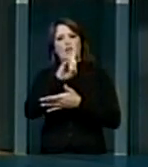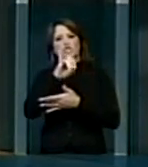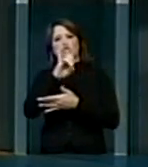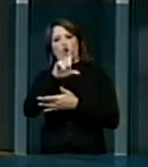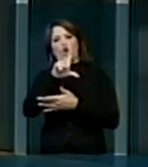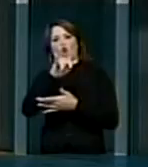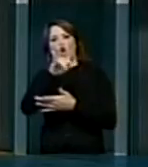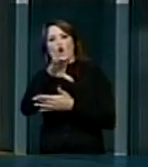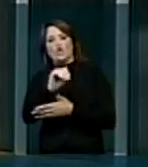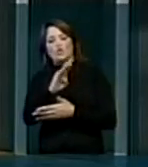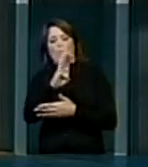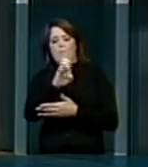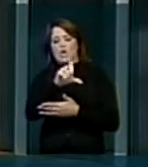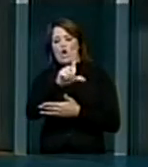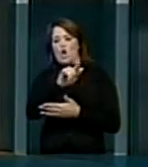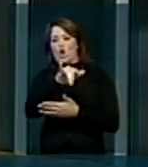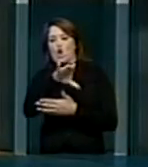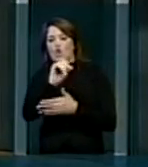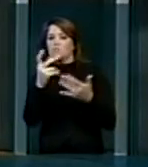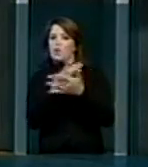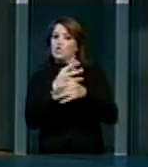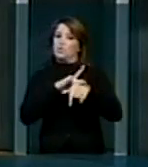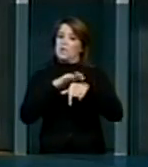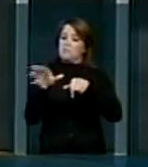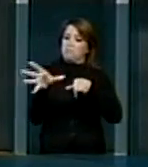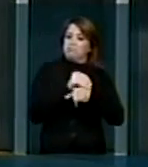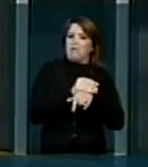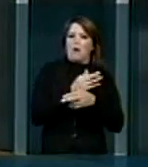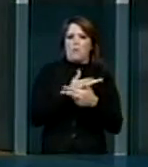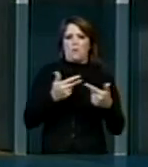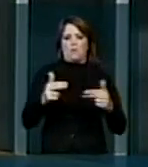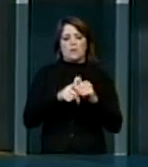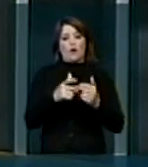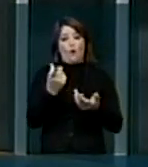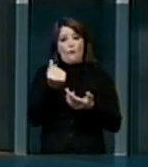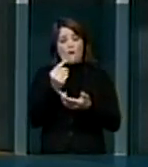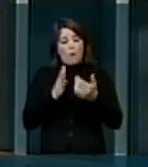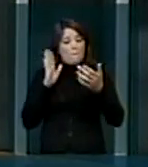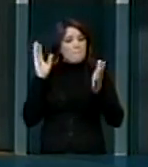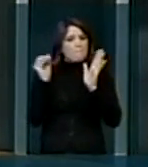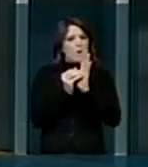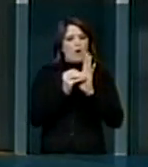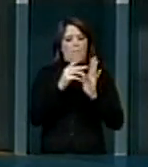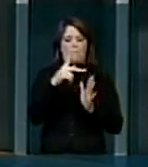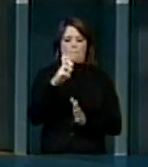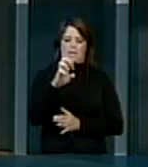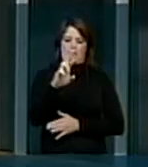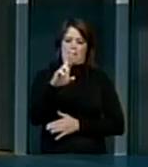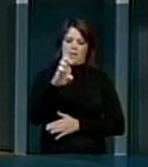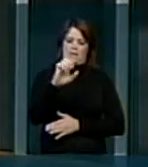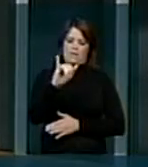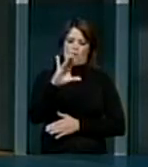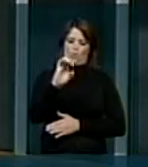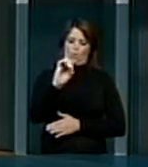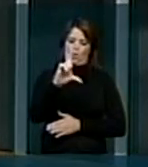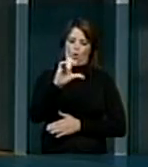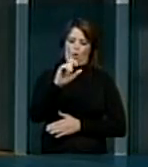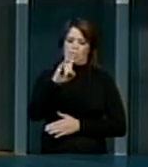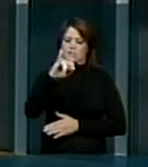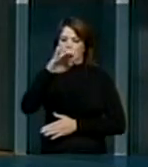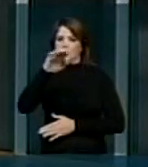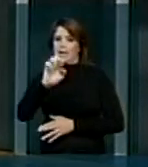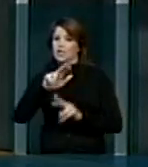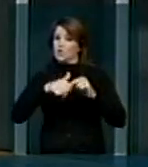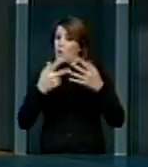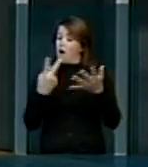e agentes biológicos. Acrescenta tal fato que o valor fixado para adicionar periculosidade não reflete as consequências